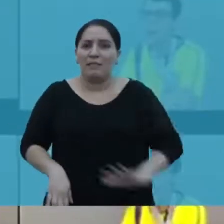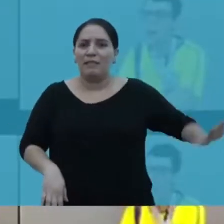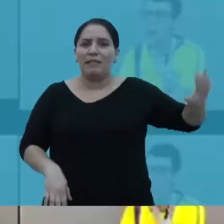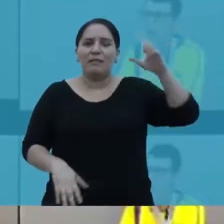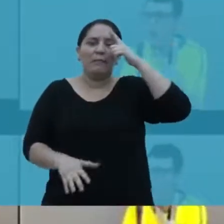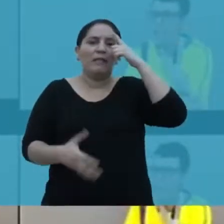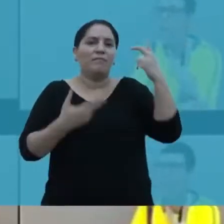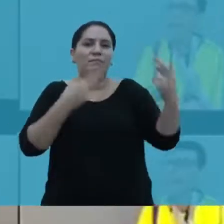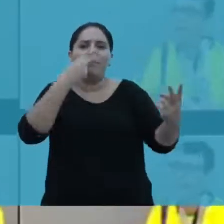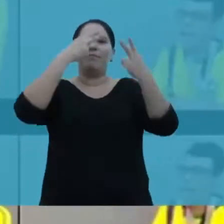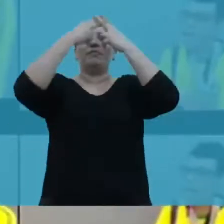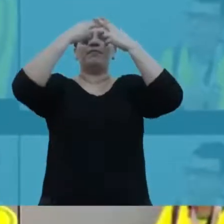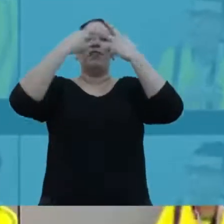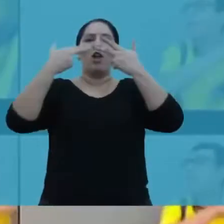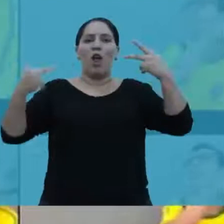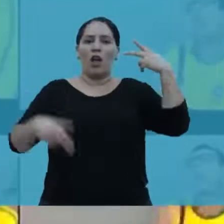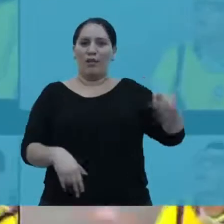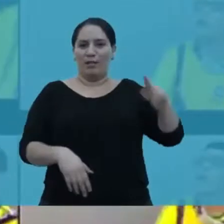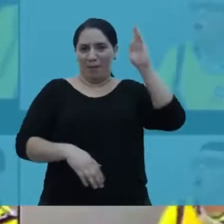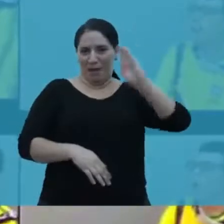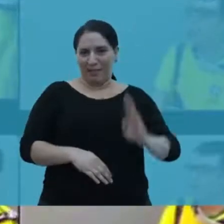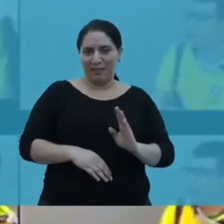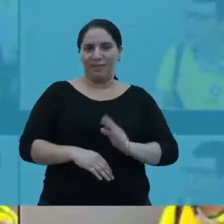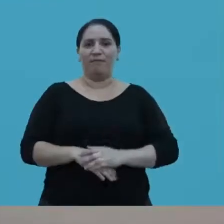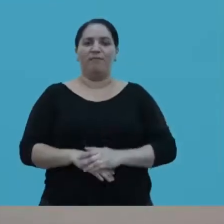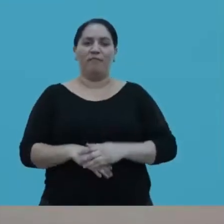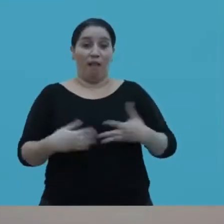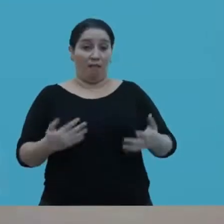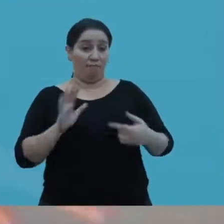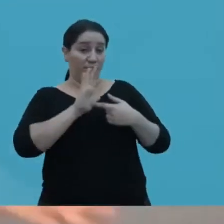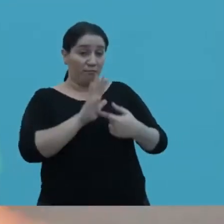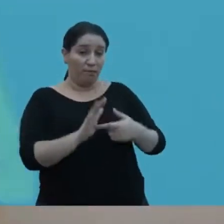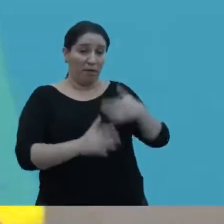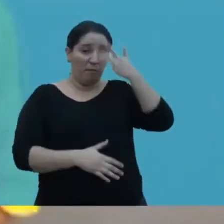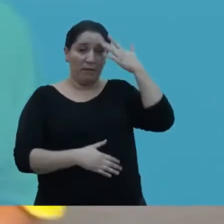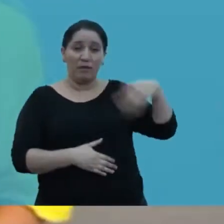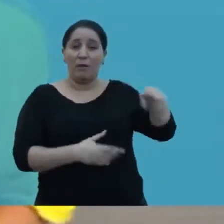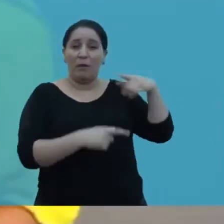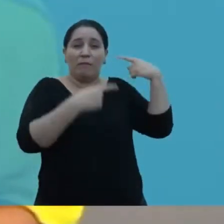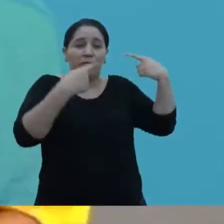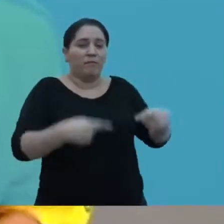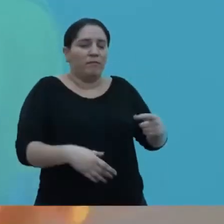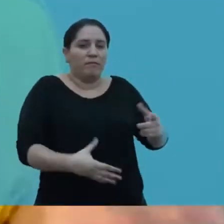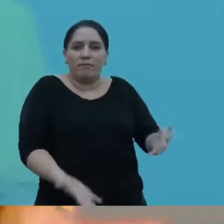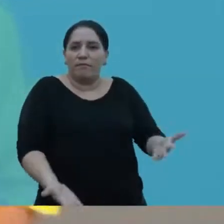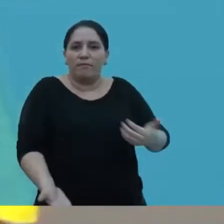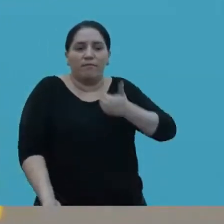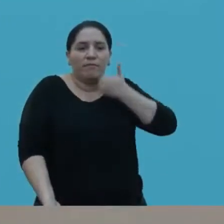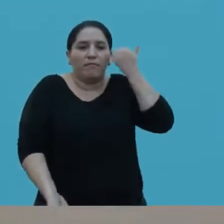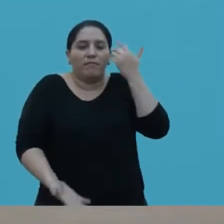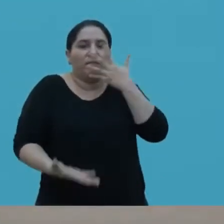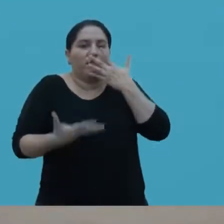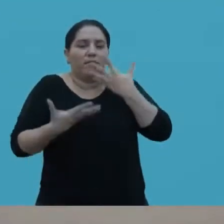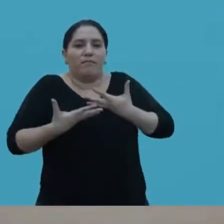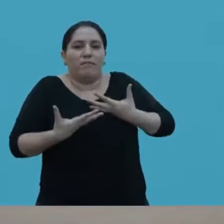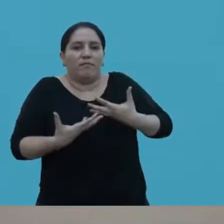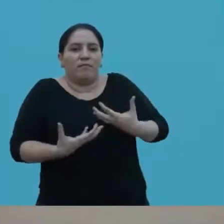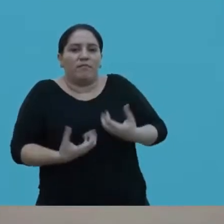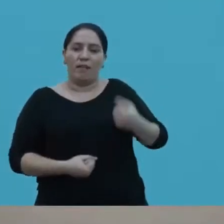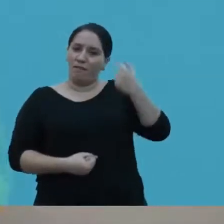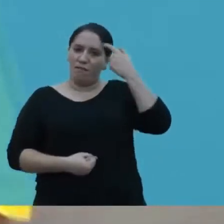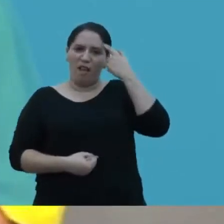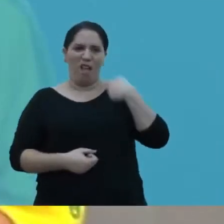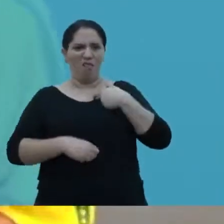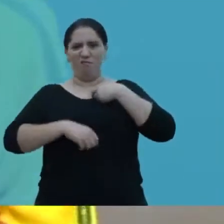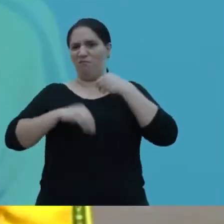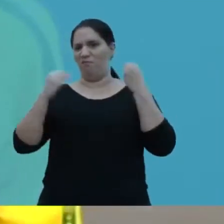fantasma que ficou no imaginário da torcida verde-amarela. E depois daquela derrota humilhante, eu fiz o que todo revoltado faz, né?